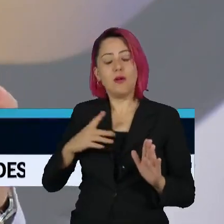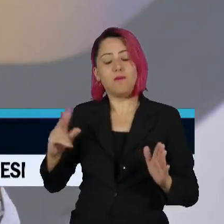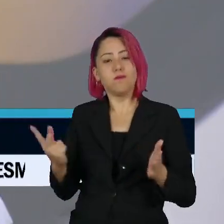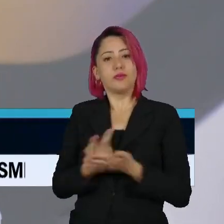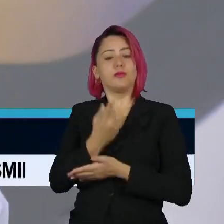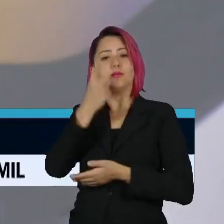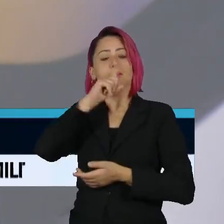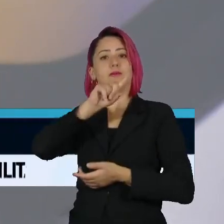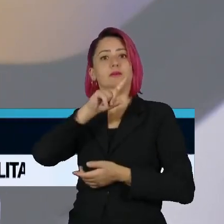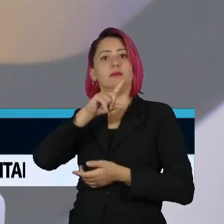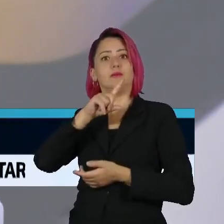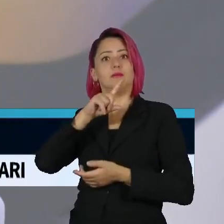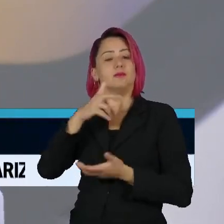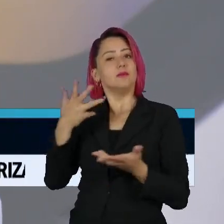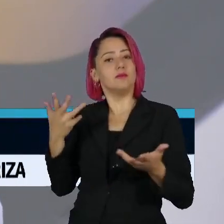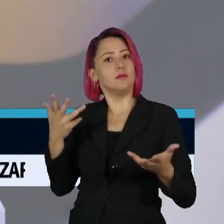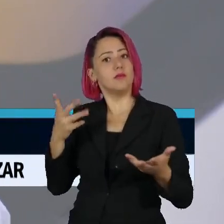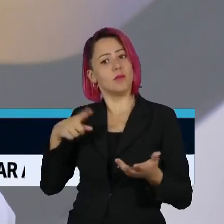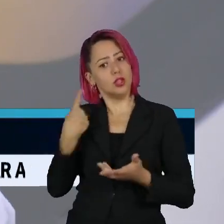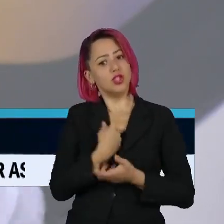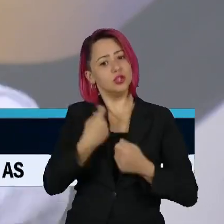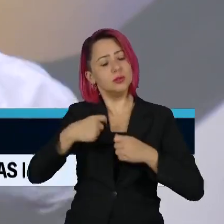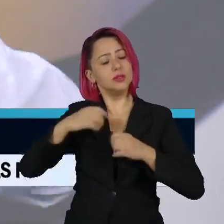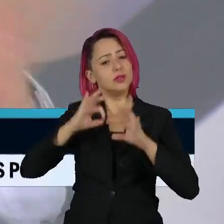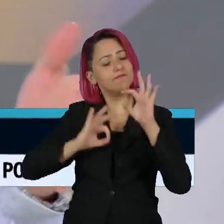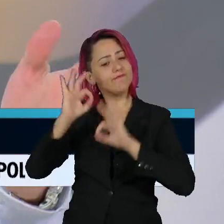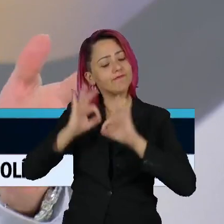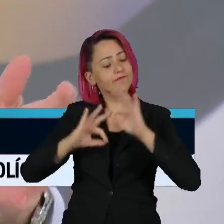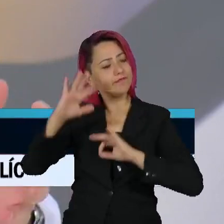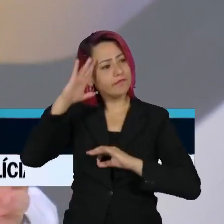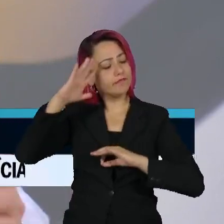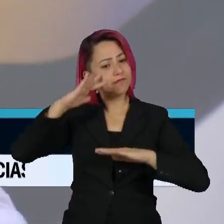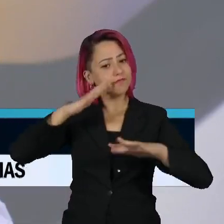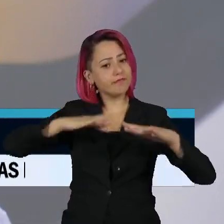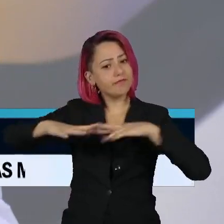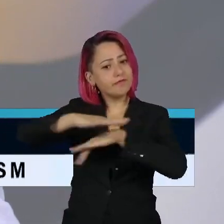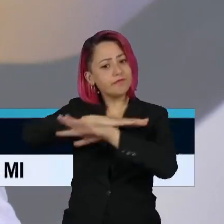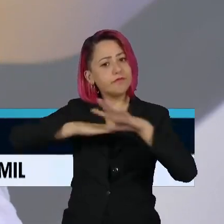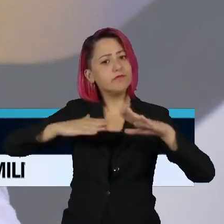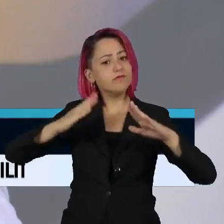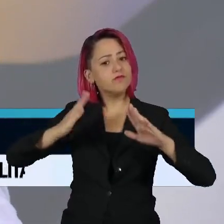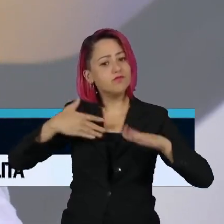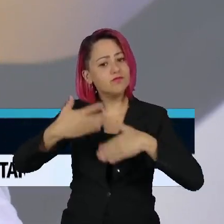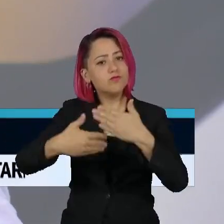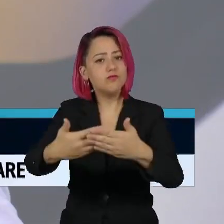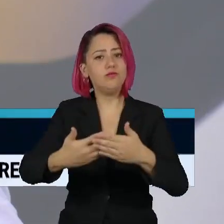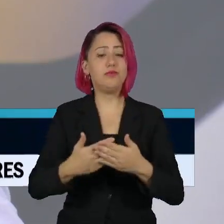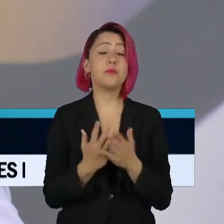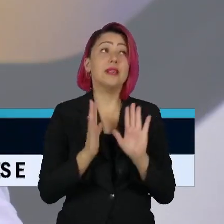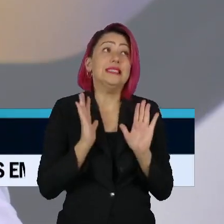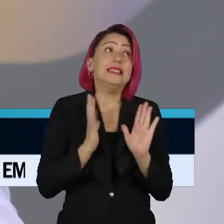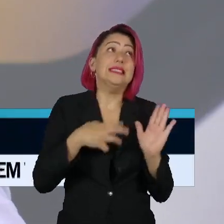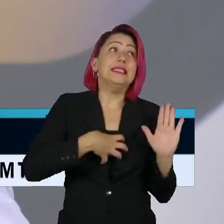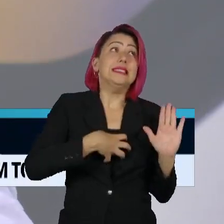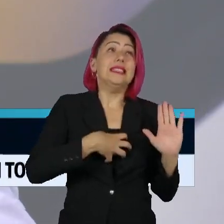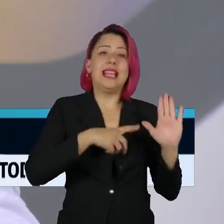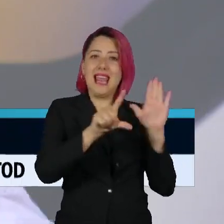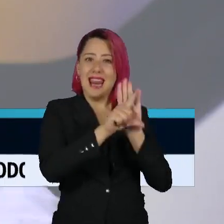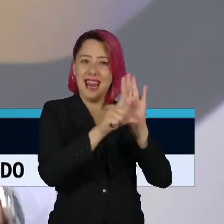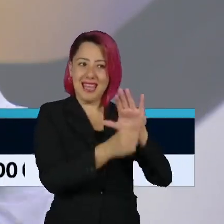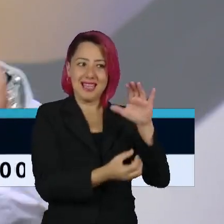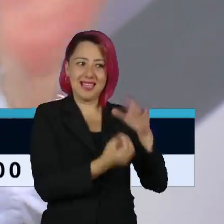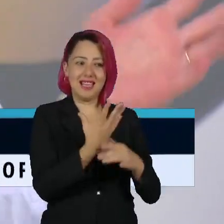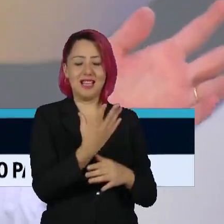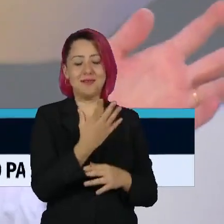é o ambiente que nós temos que levar para os hospitais. Sinto que fazer mais uma lei não vai dar em nada.